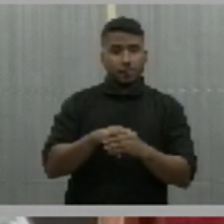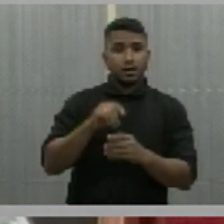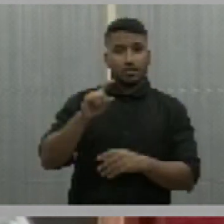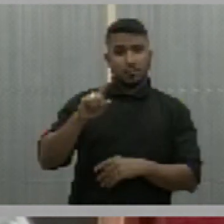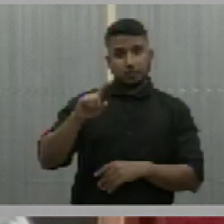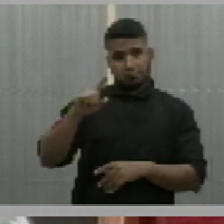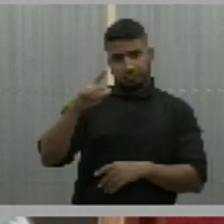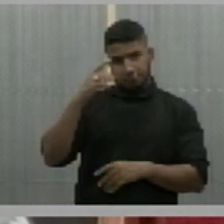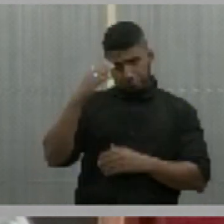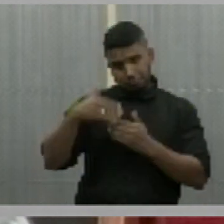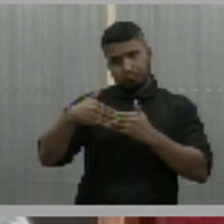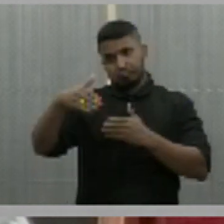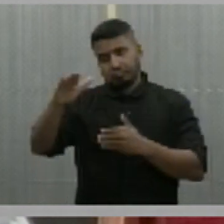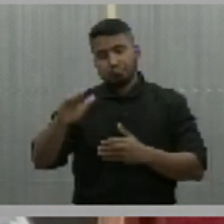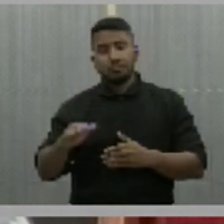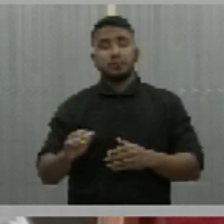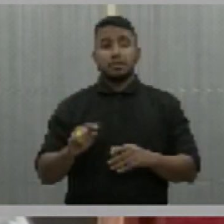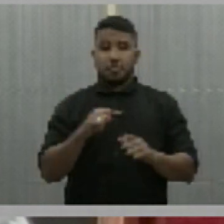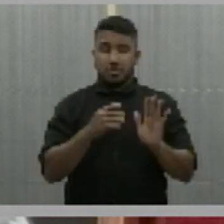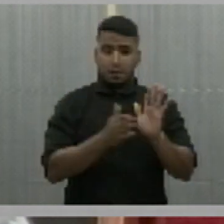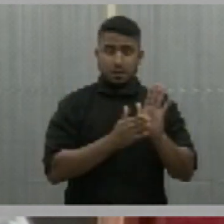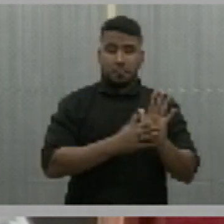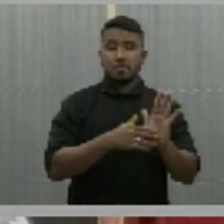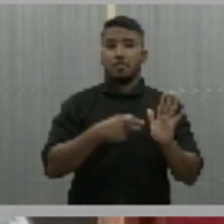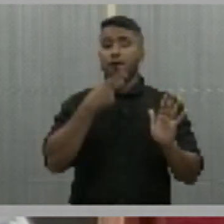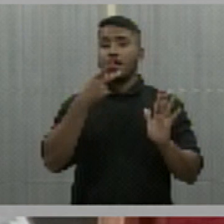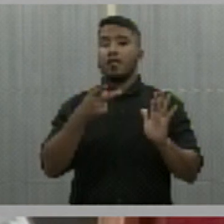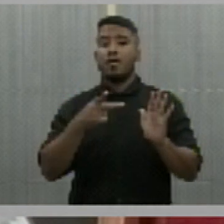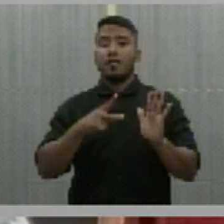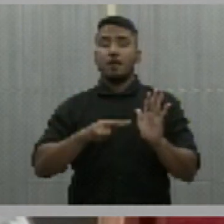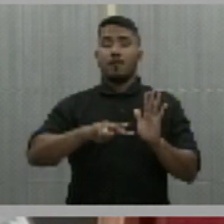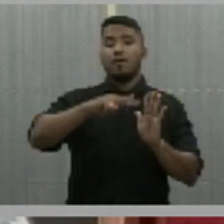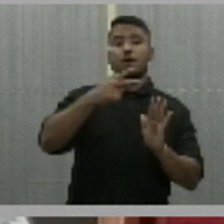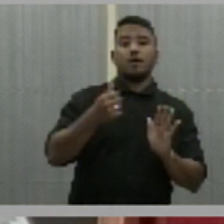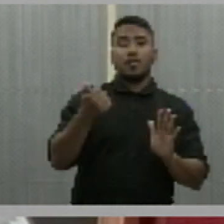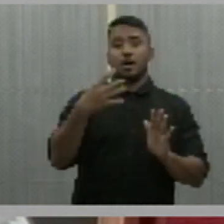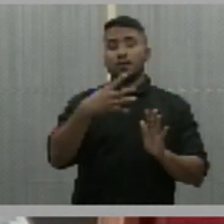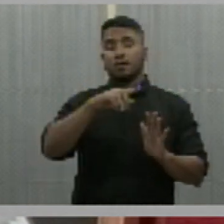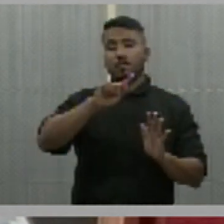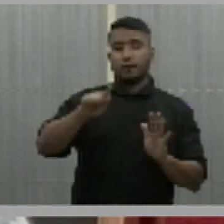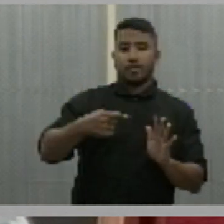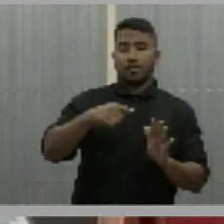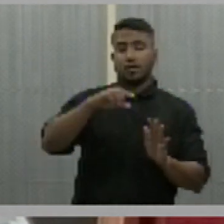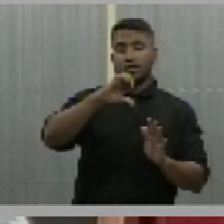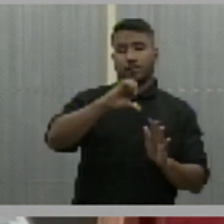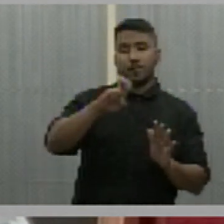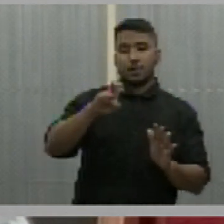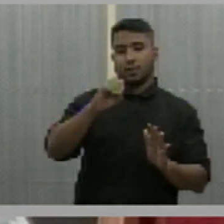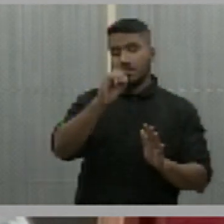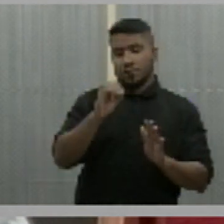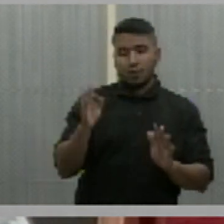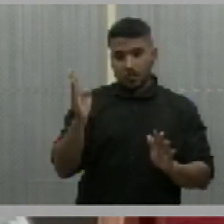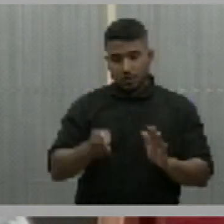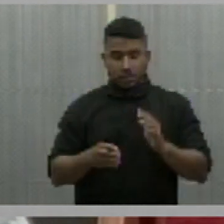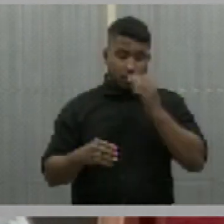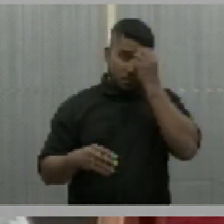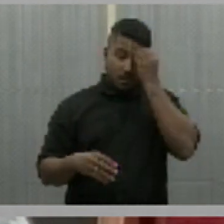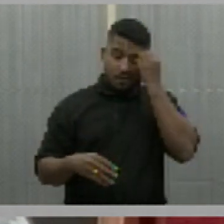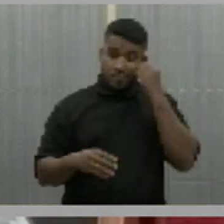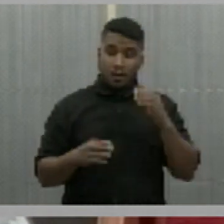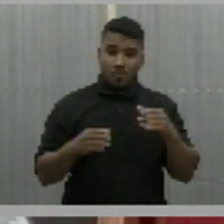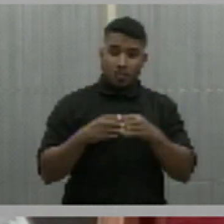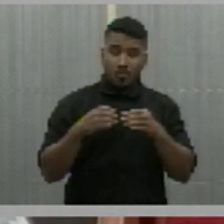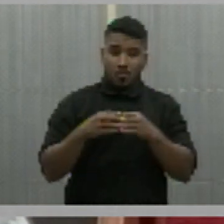próximos dias, já que essa proposta traz o aumento de 14,95% para as